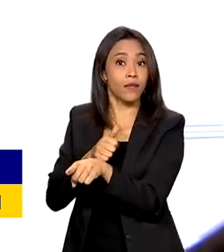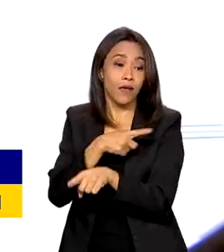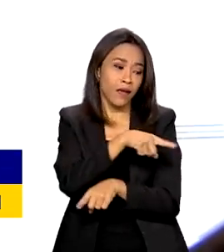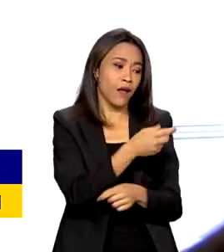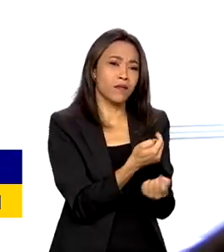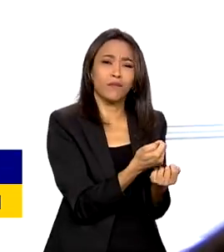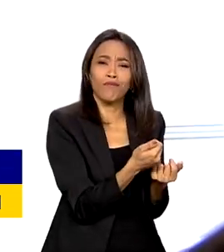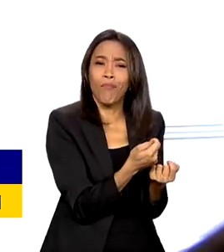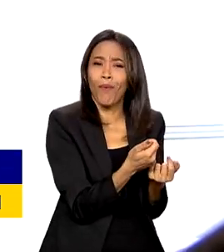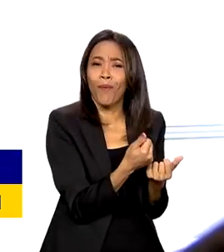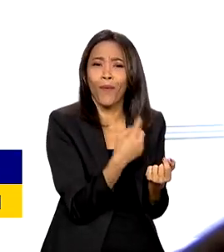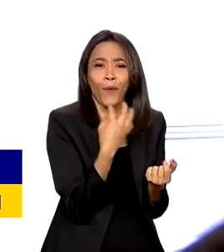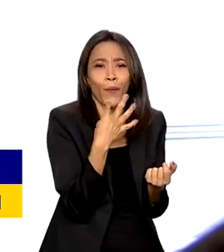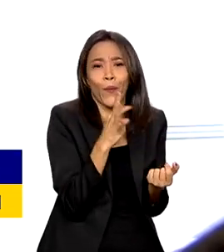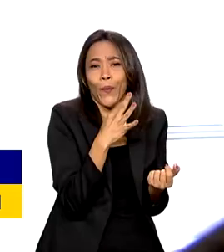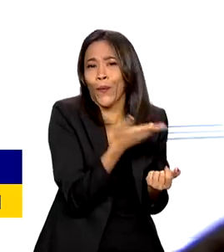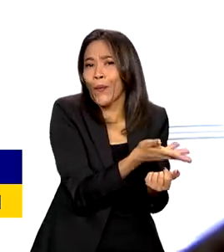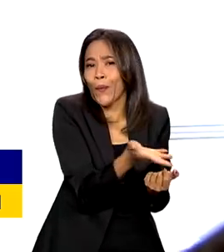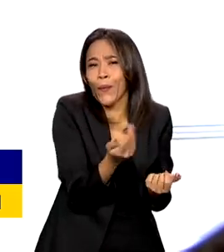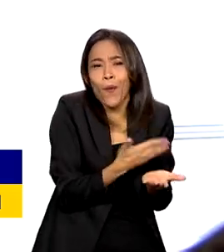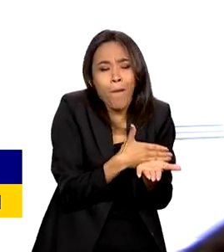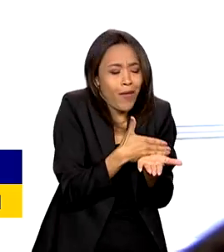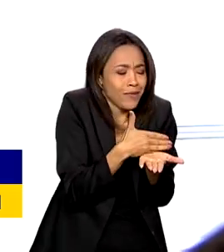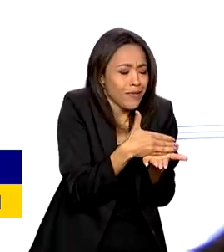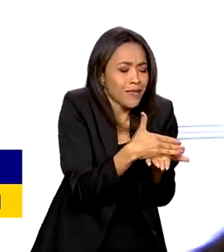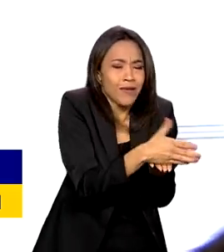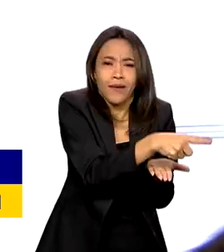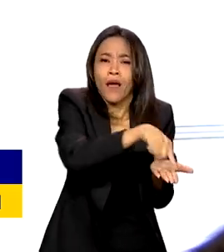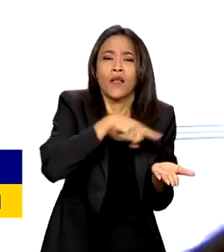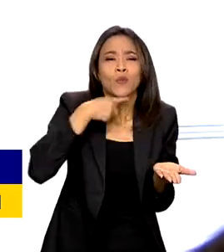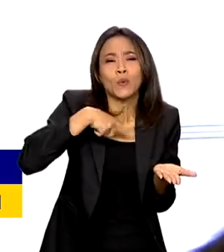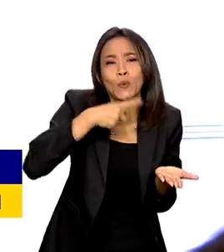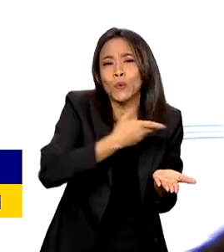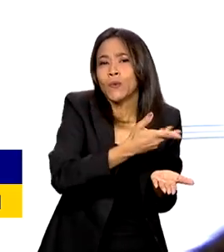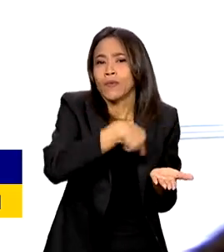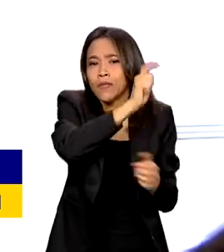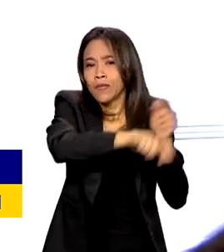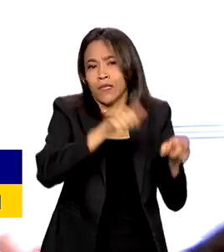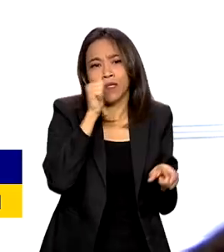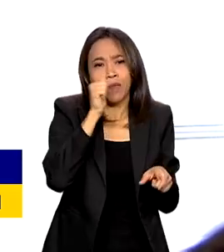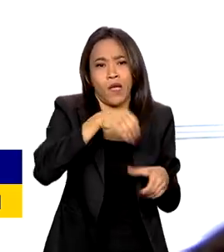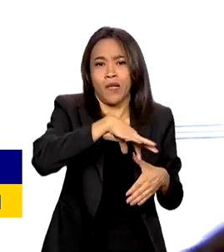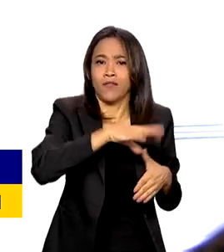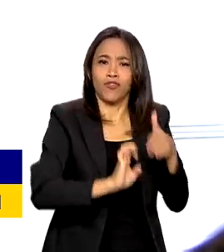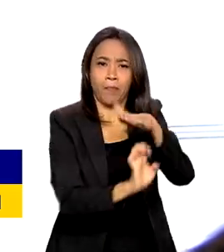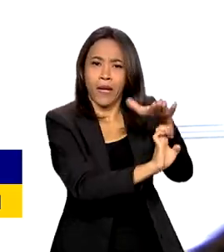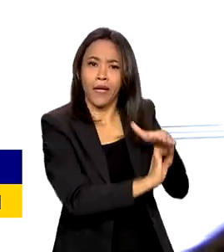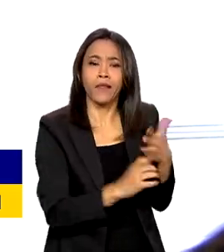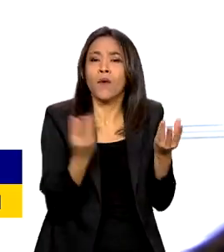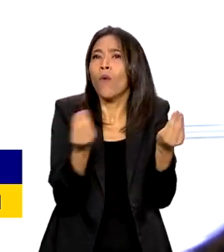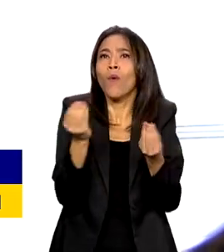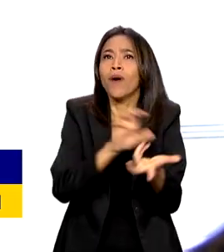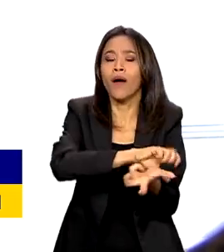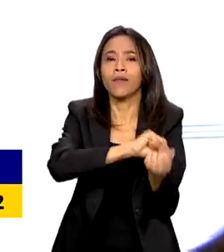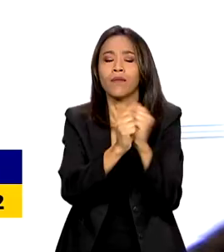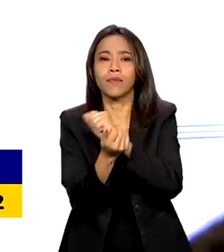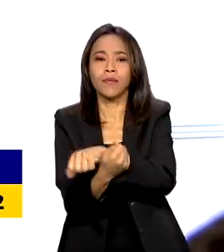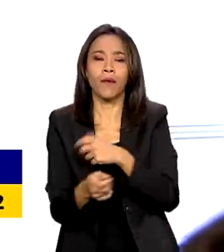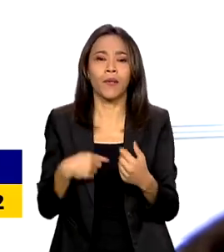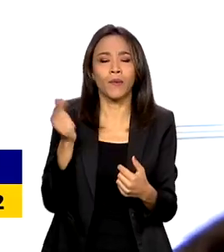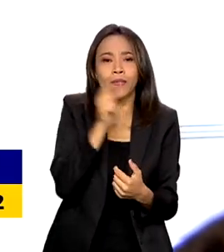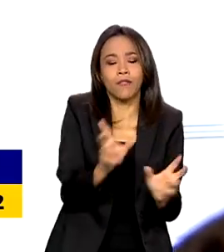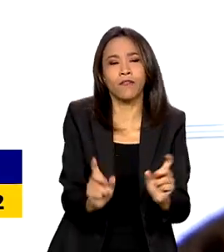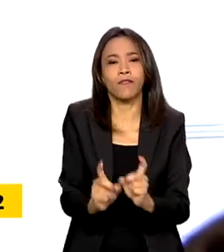inicial da exportação. Então, muitas vezes existem dúvidas, que adaptações eu preciso fazer no meu negócio para conseguir